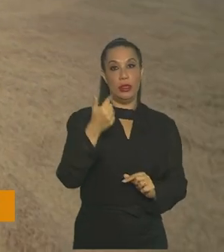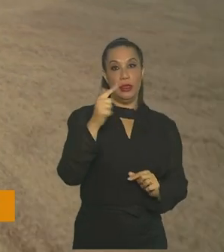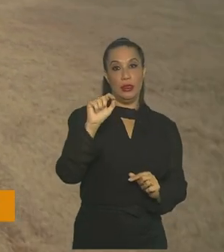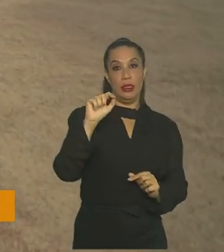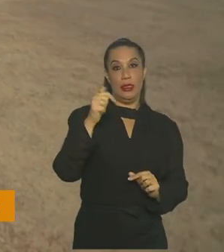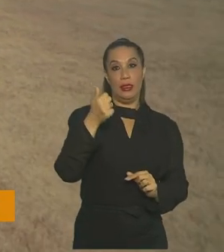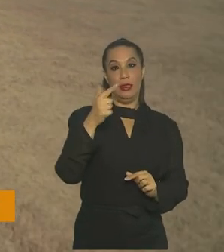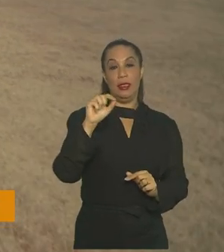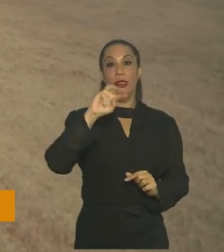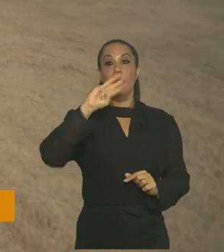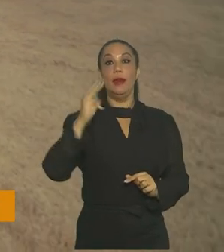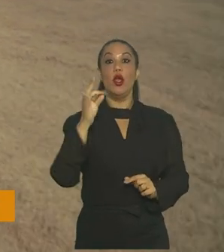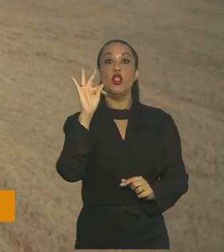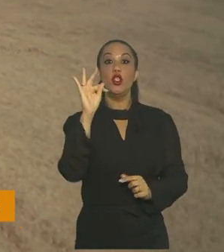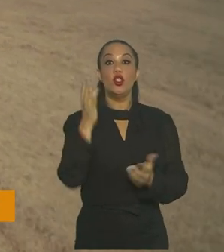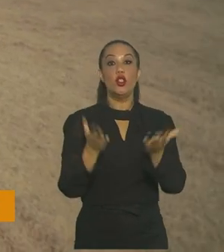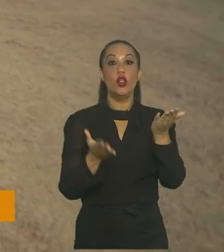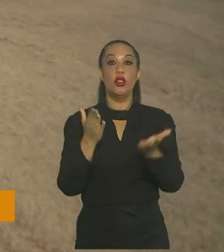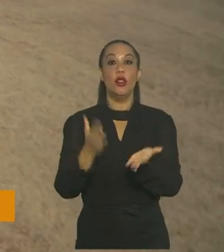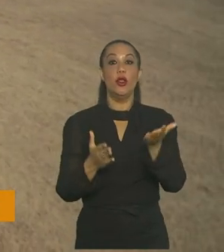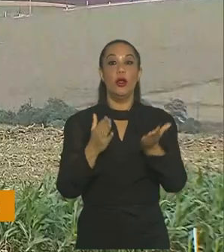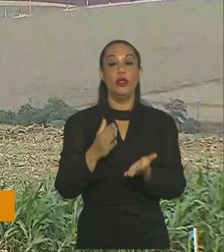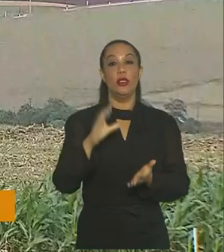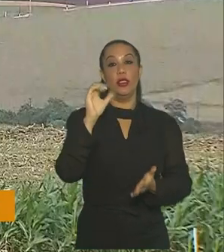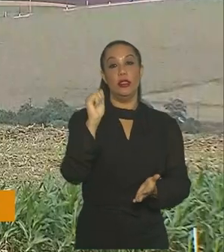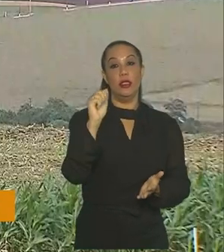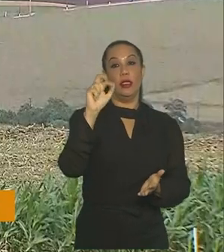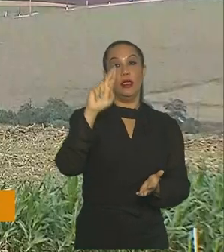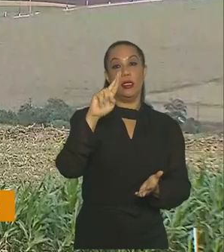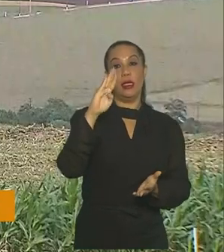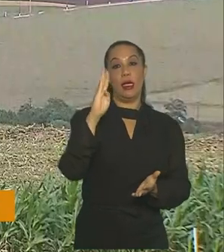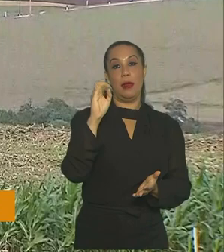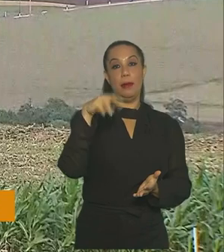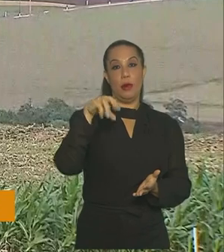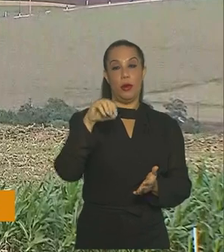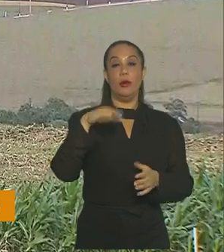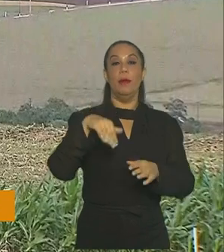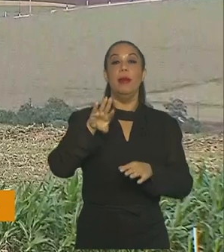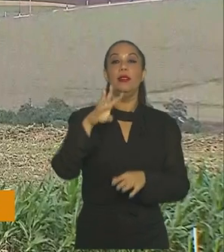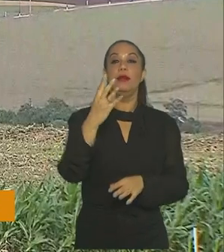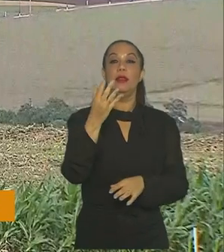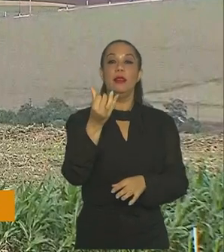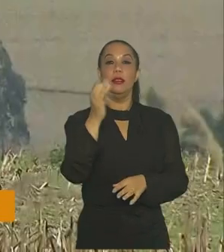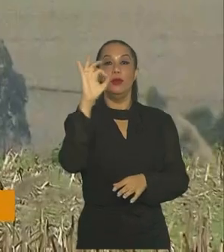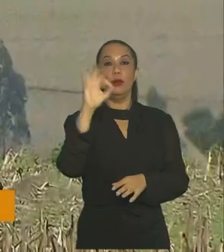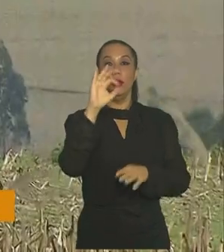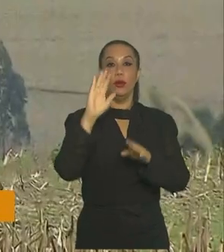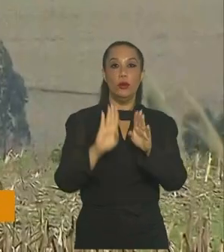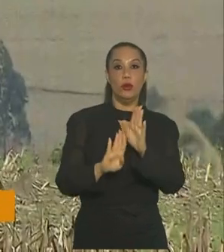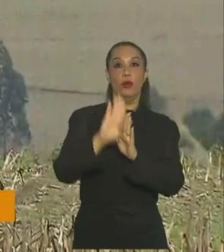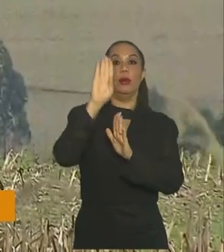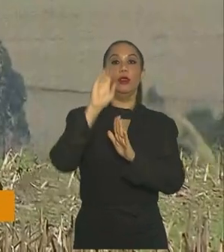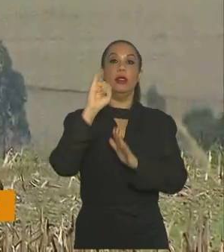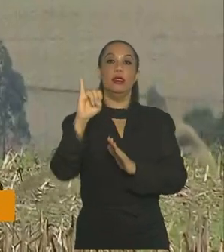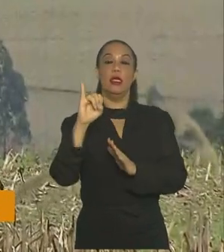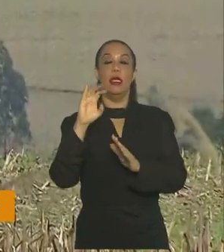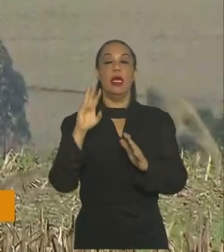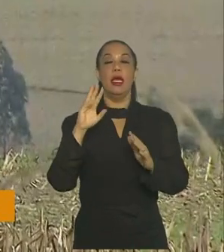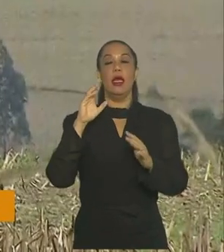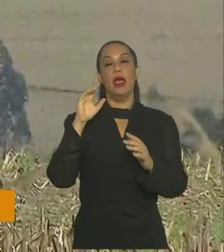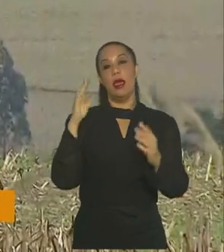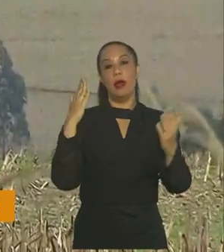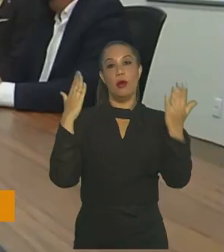milhões de toneladas de dióxido de carbono, mais de 46% superior em relação à meta